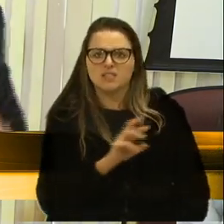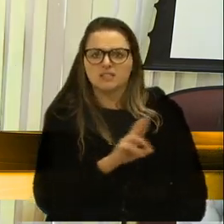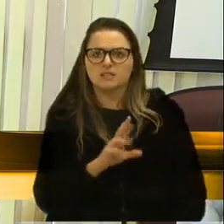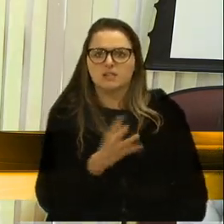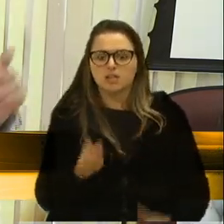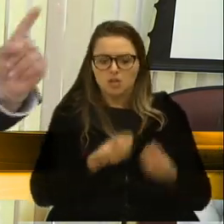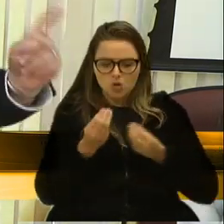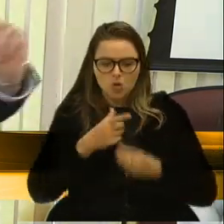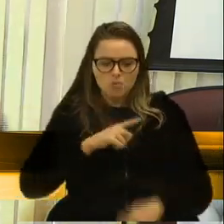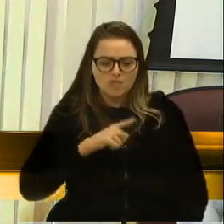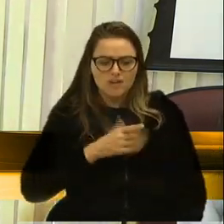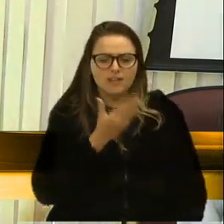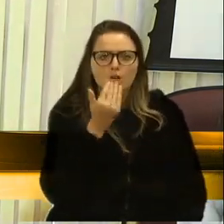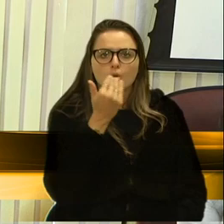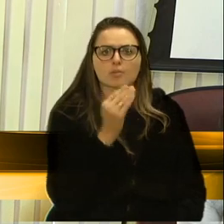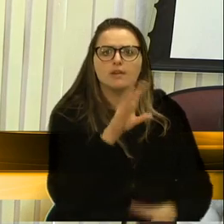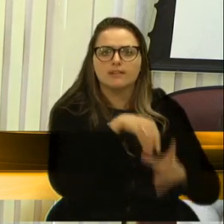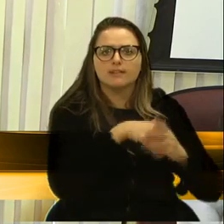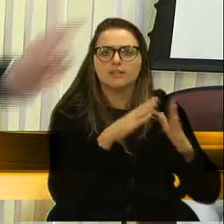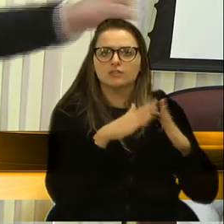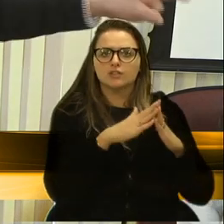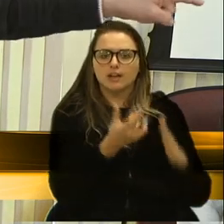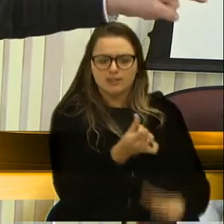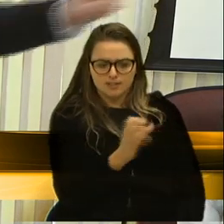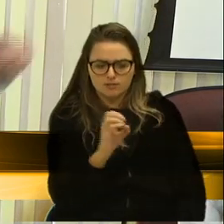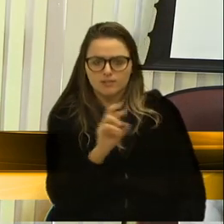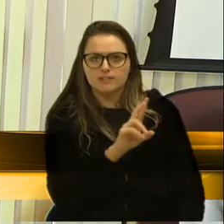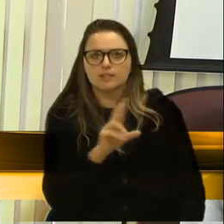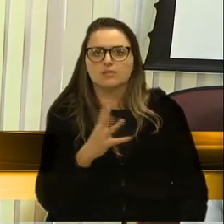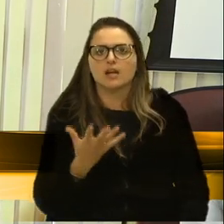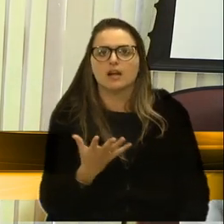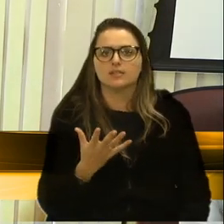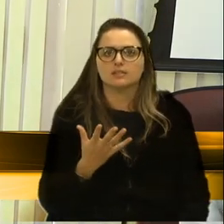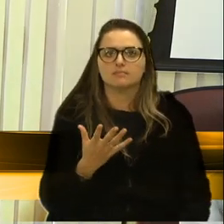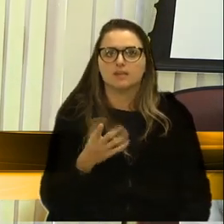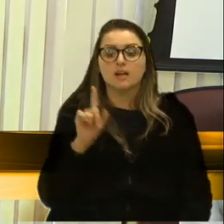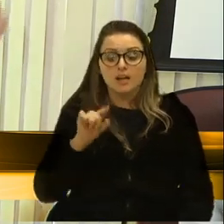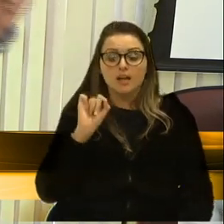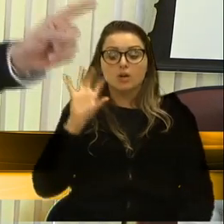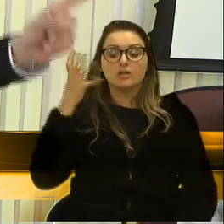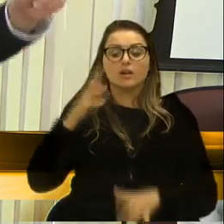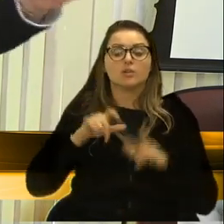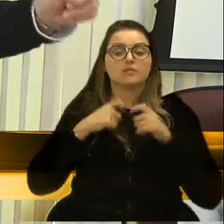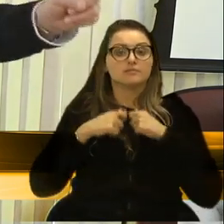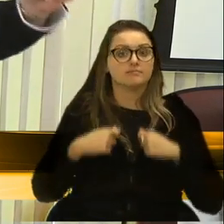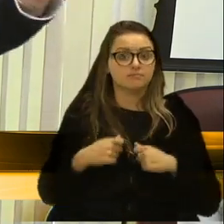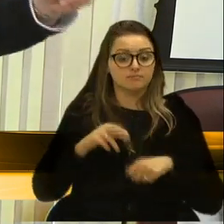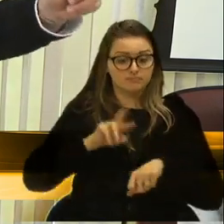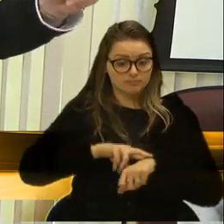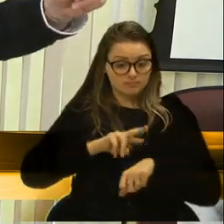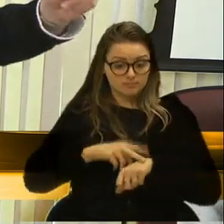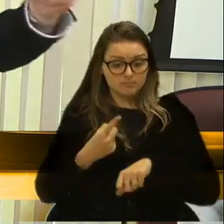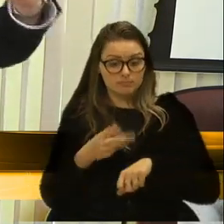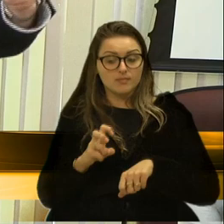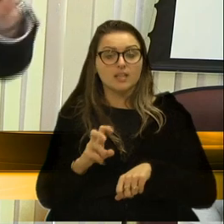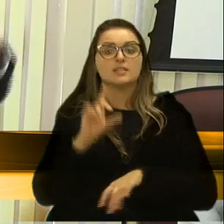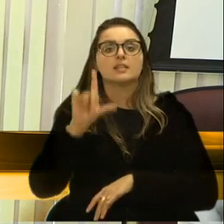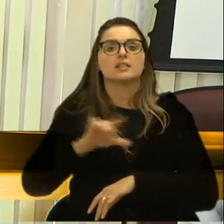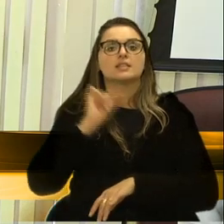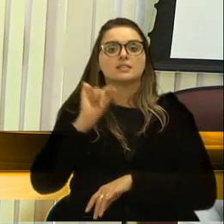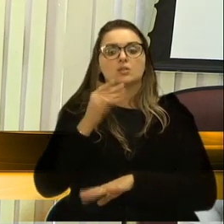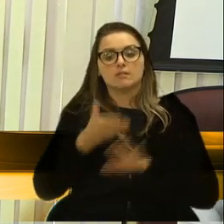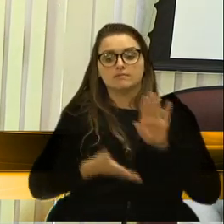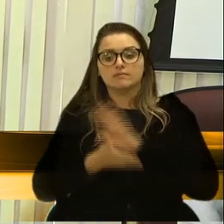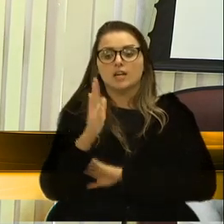comida na mesa. Até quando? Então, foi isso que aconteceu, vereador Ricardo. Meio dia e 15, foi tomar a decisão de ir para